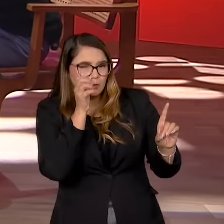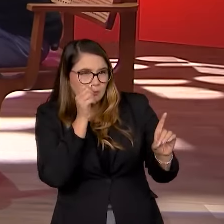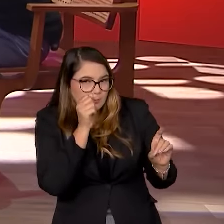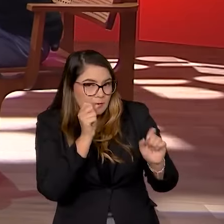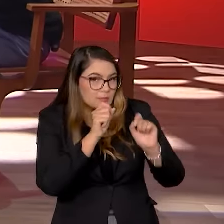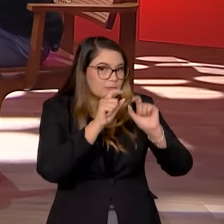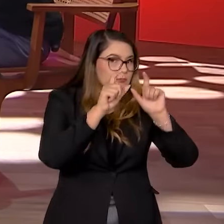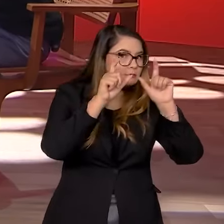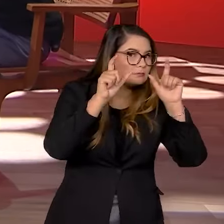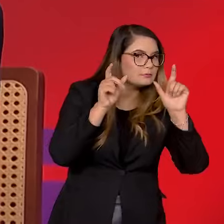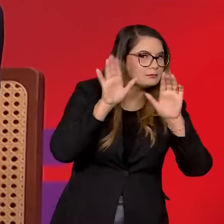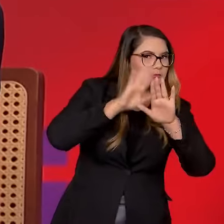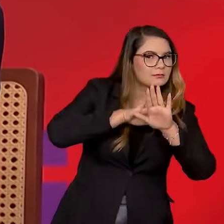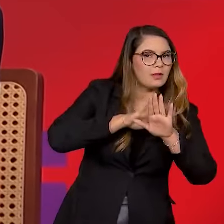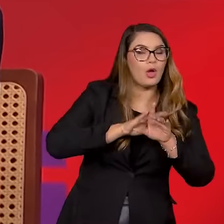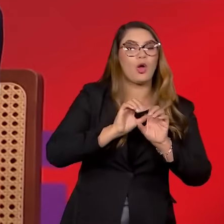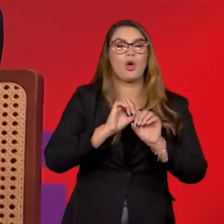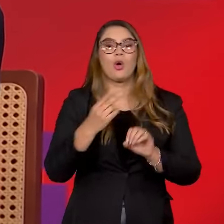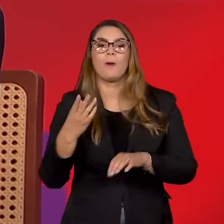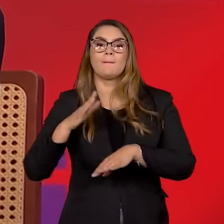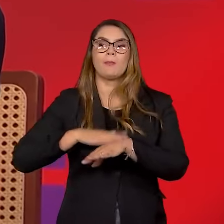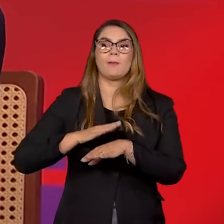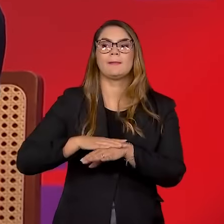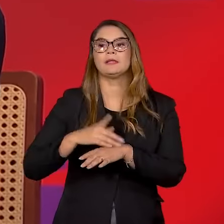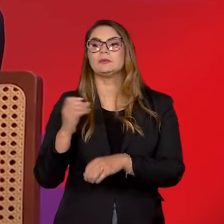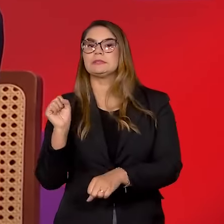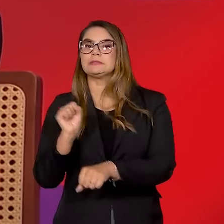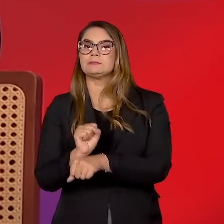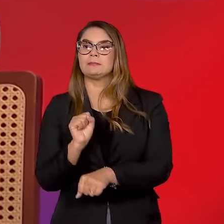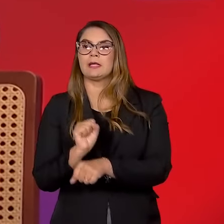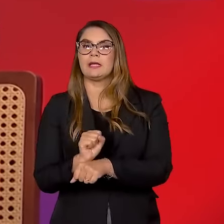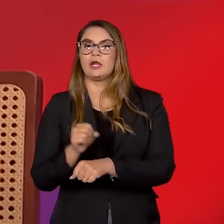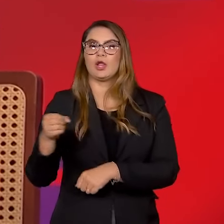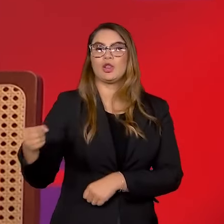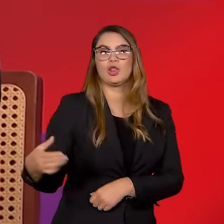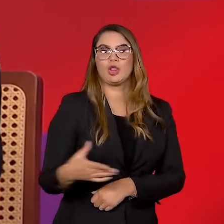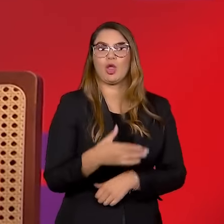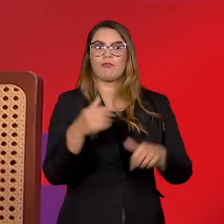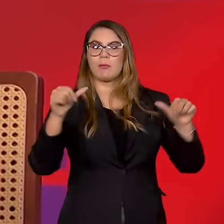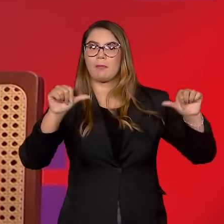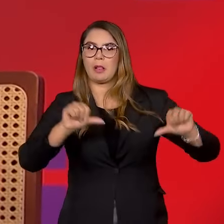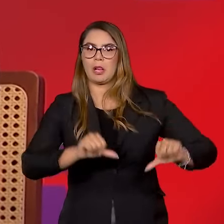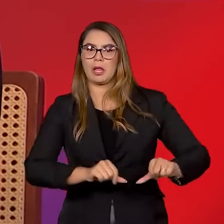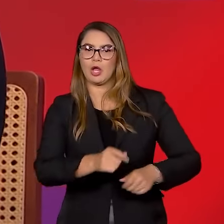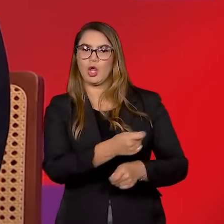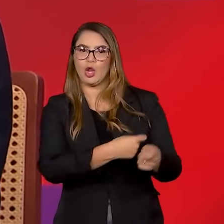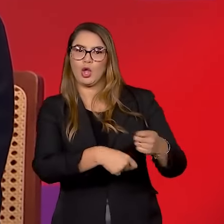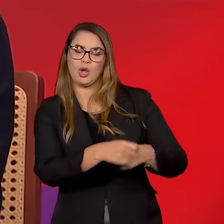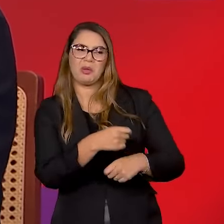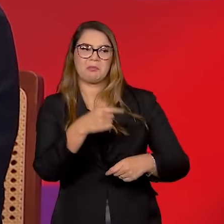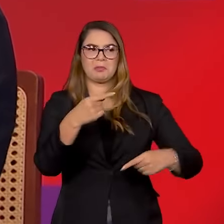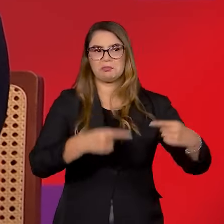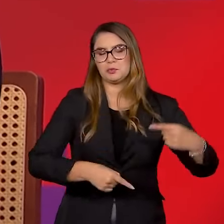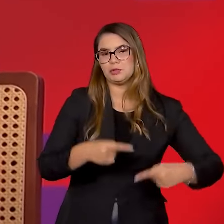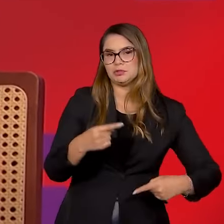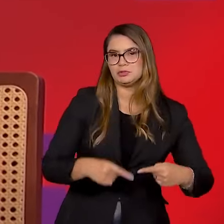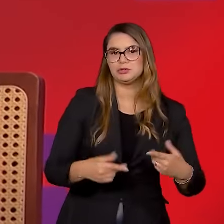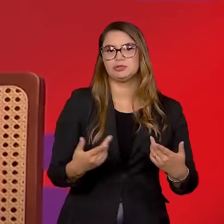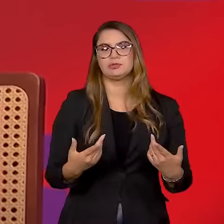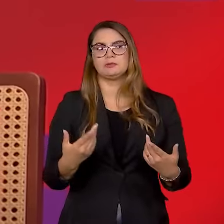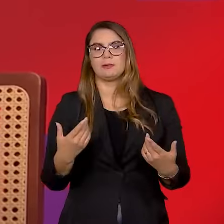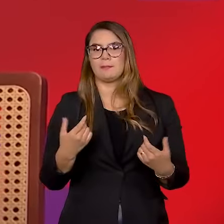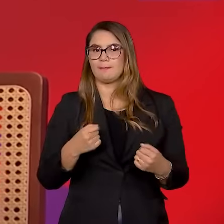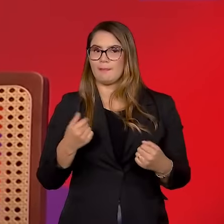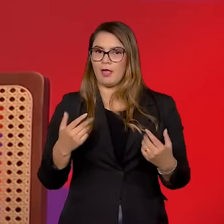desperta. Um momento que está só se esperando uma nova crise, seja ela econômica, seja ela política, para